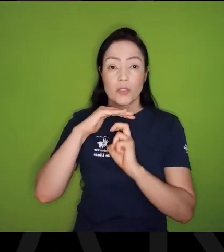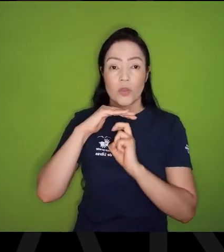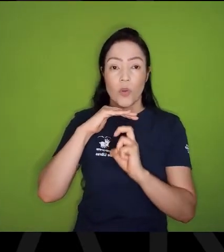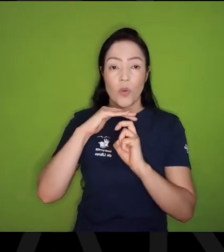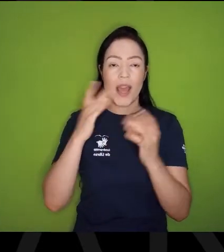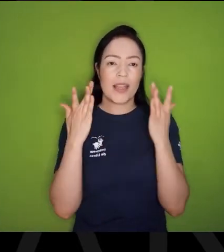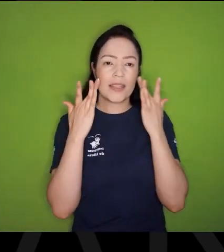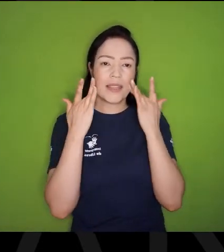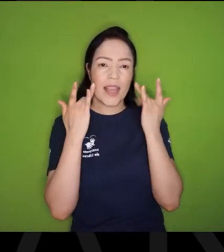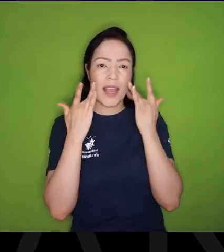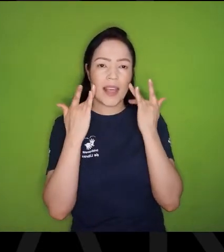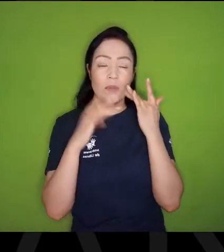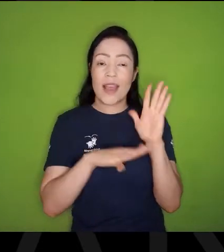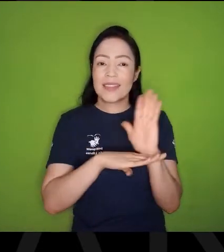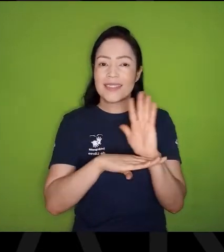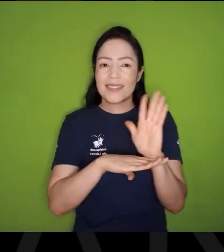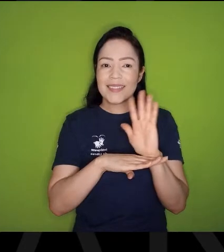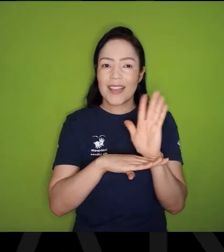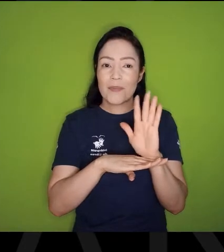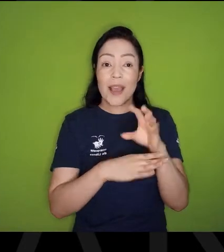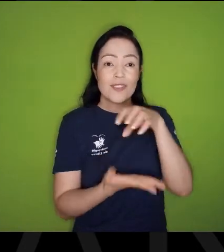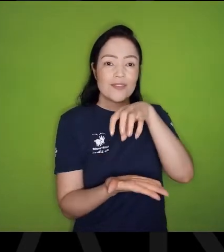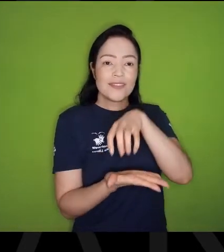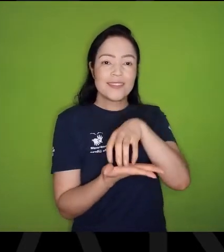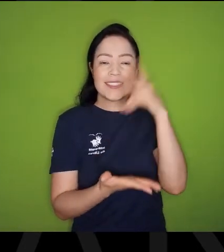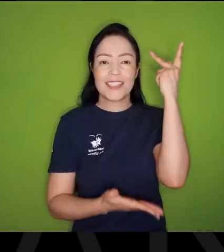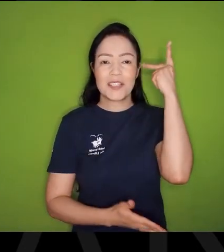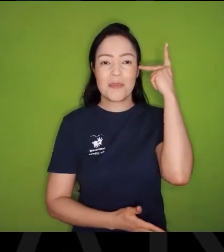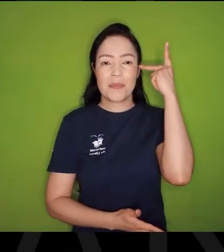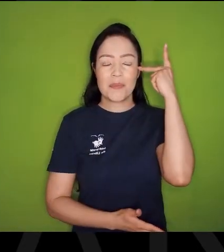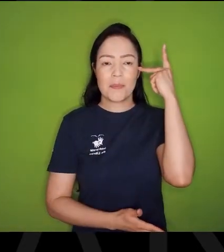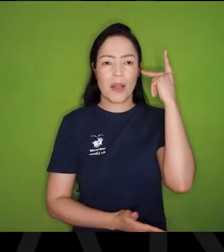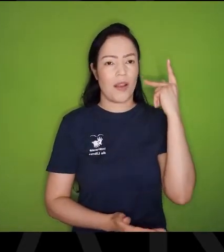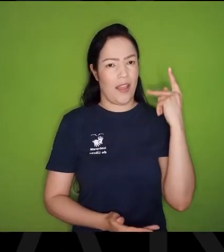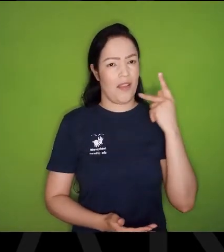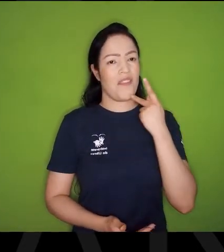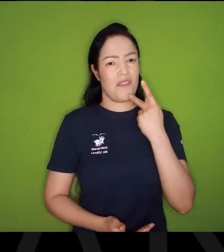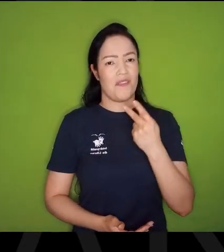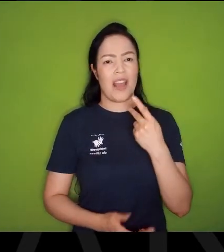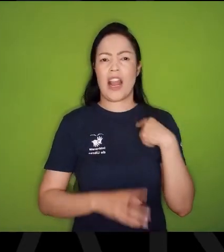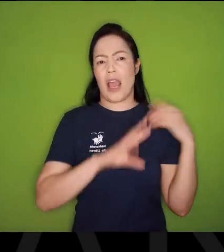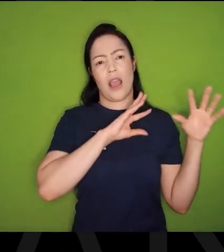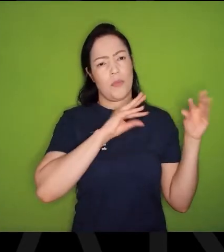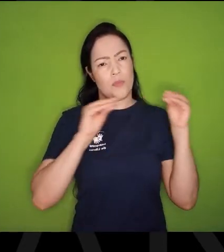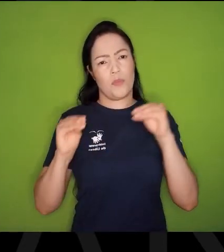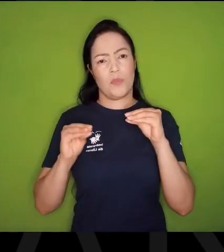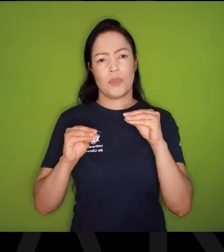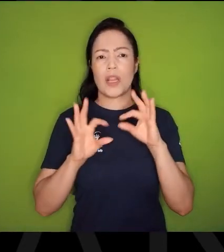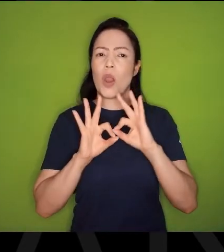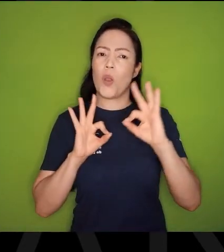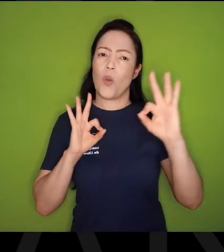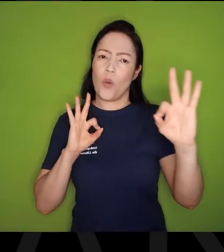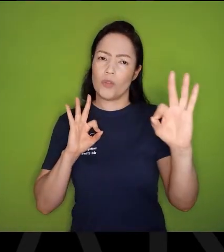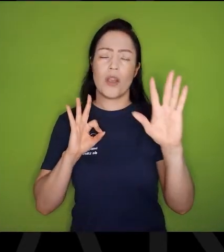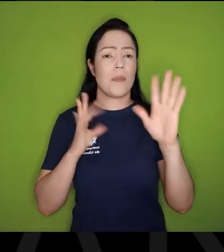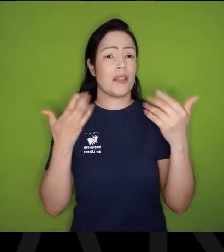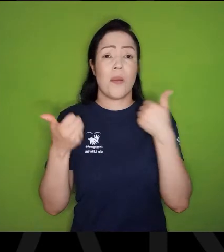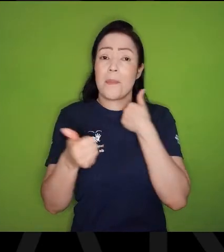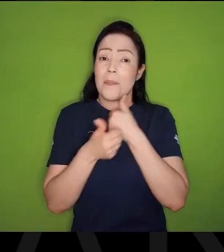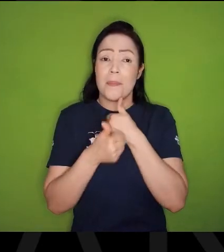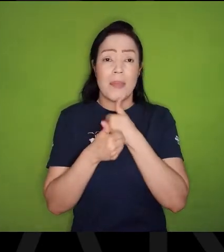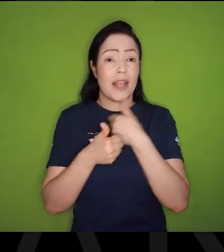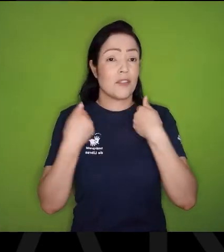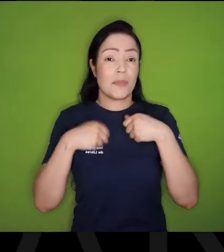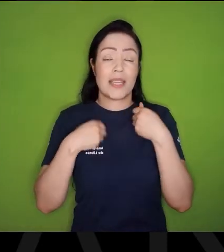Teatros, cinemas e centro de São Paulo, Então, eu dizia assim, Eu já vim de muito longe, Eu tenho que estar longe pelo menos do que eu gosto, Teatro,